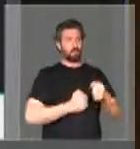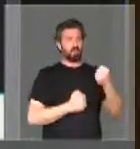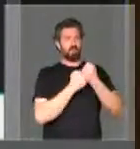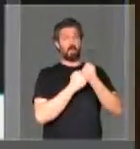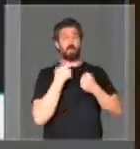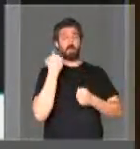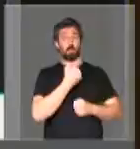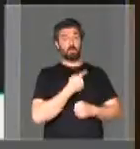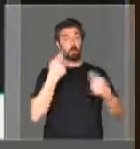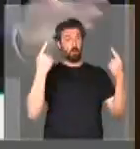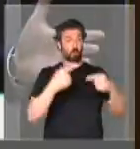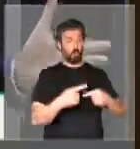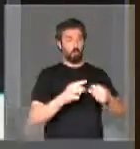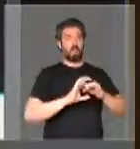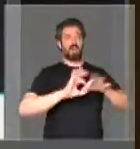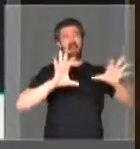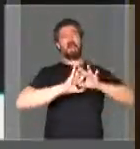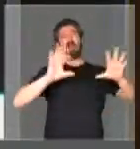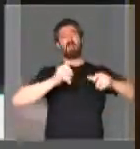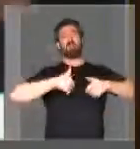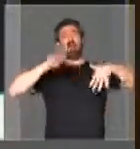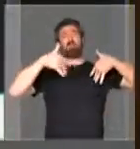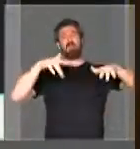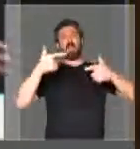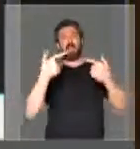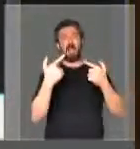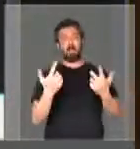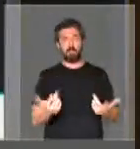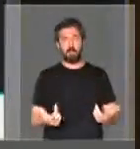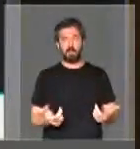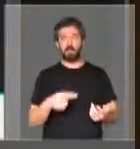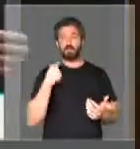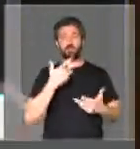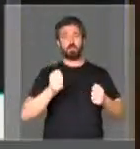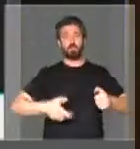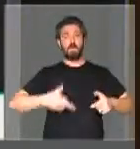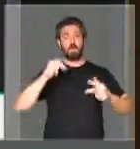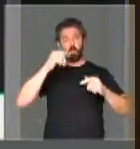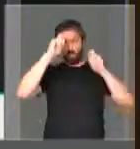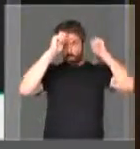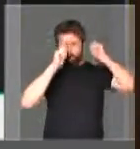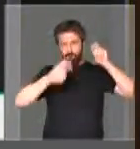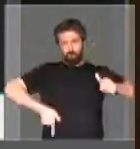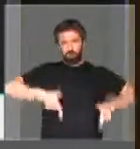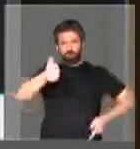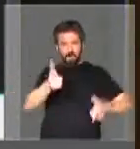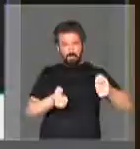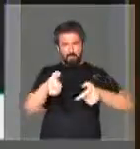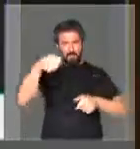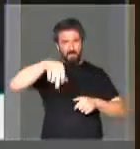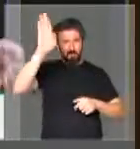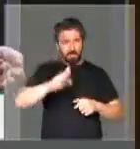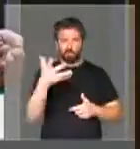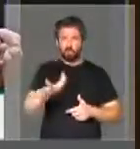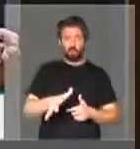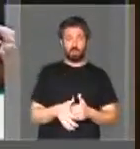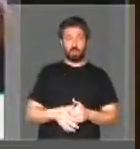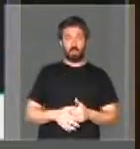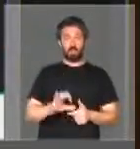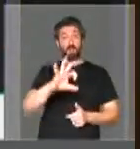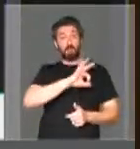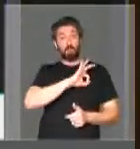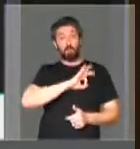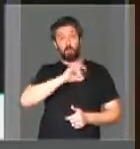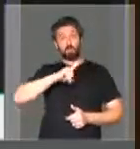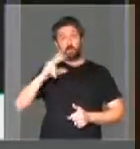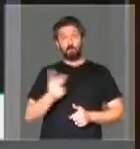Nós que somos contra esse liberou geral de armas, não queremos um faroeste no Brasil. queremos que as nossas polícias